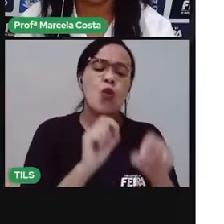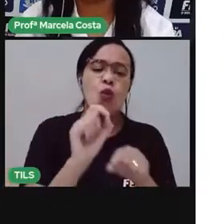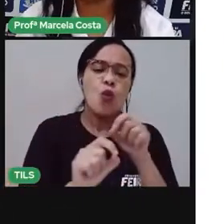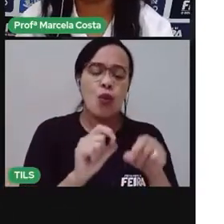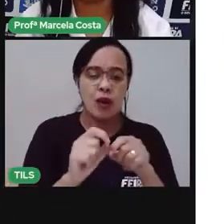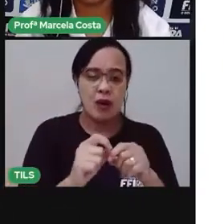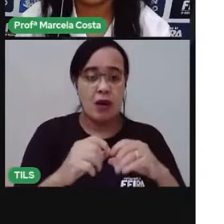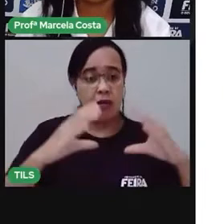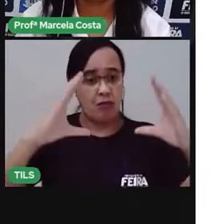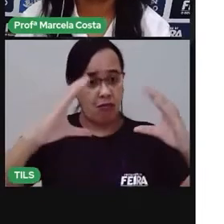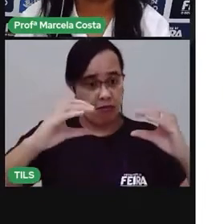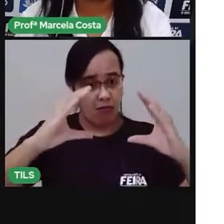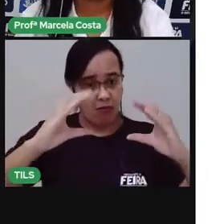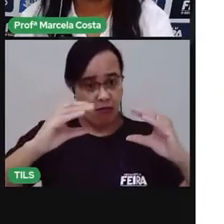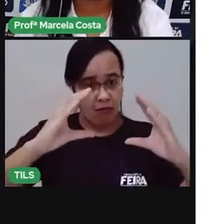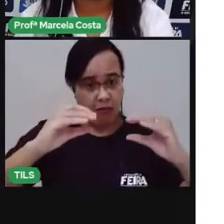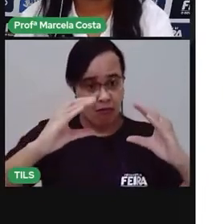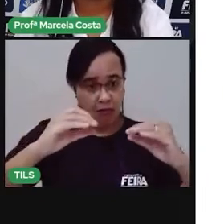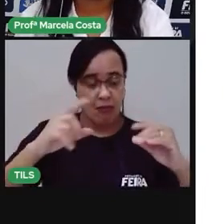armário, uma TV.